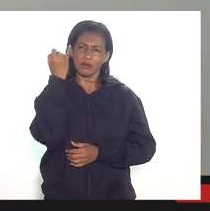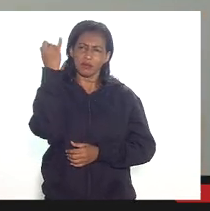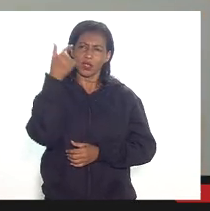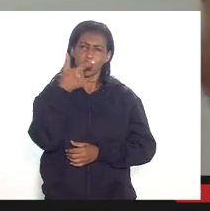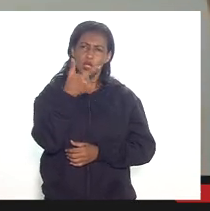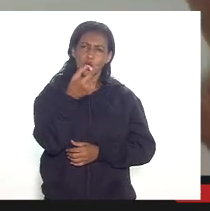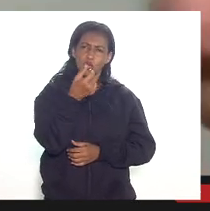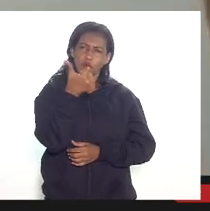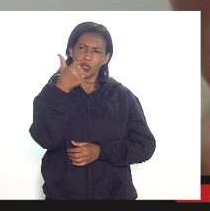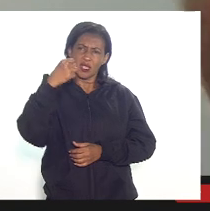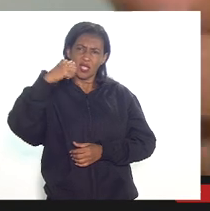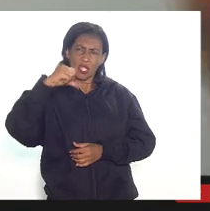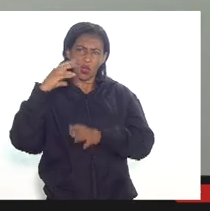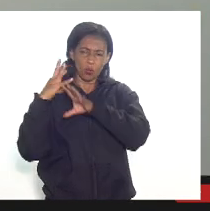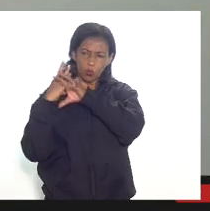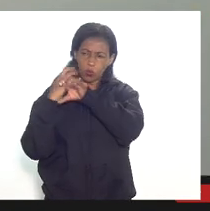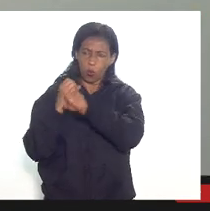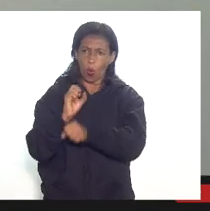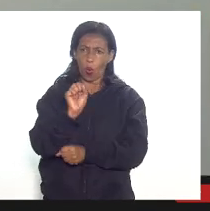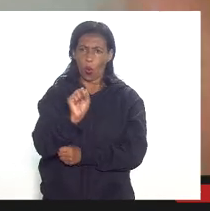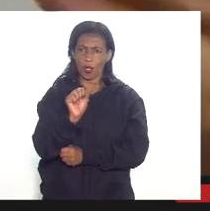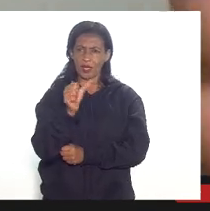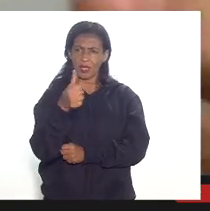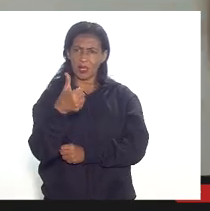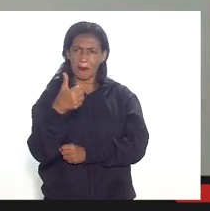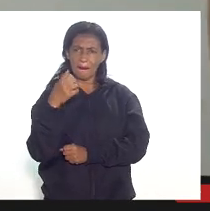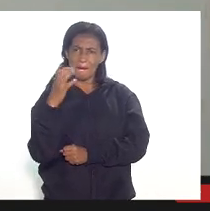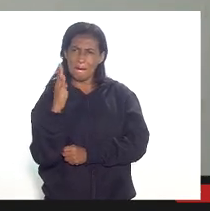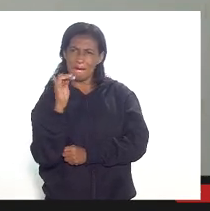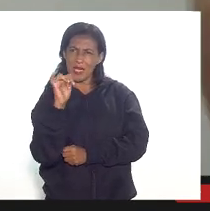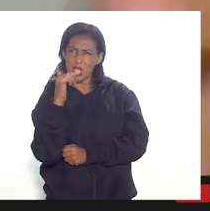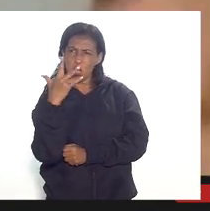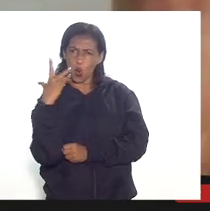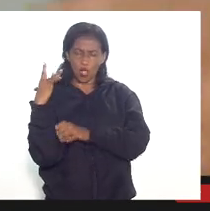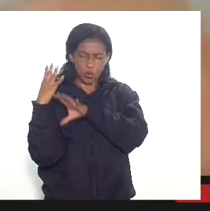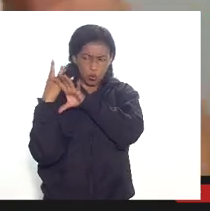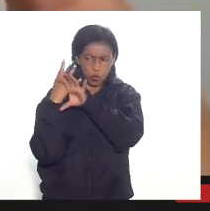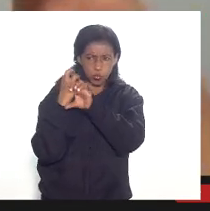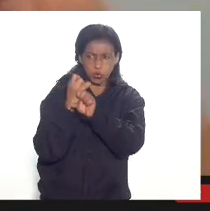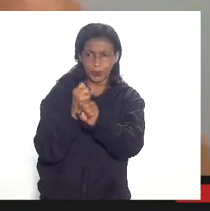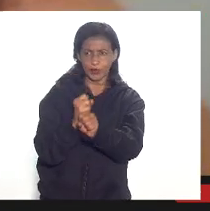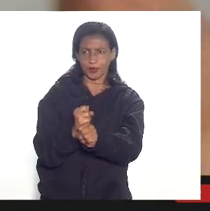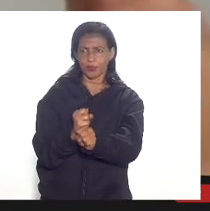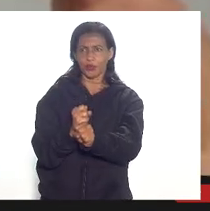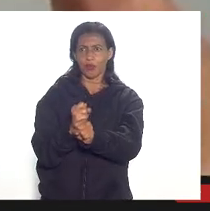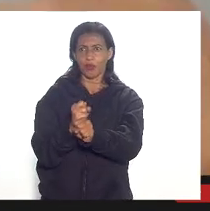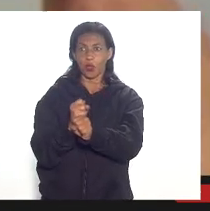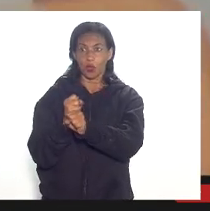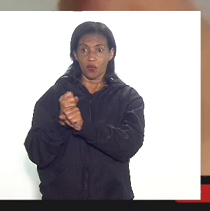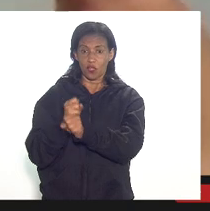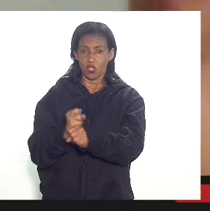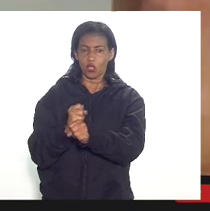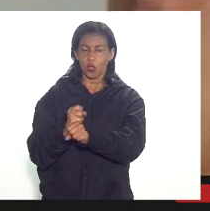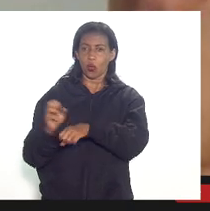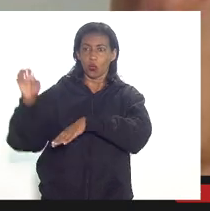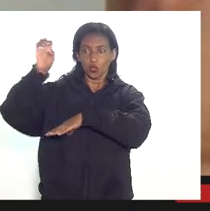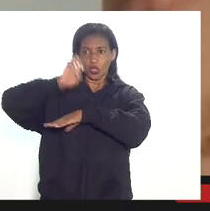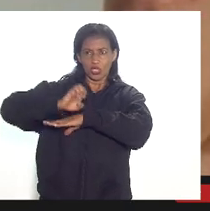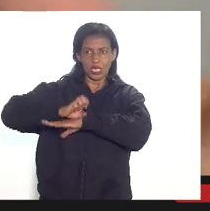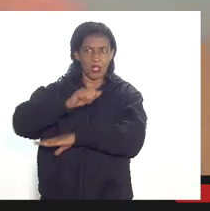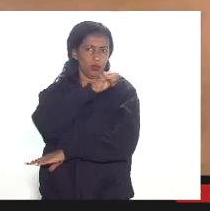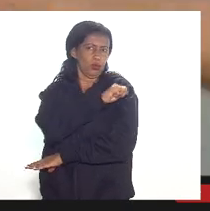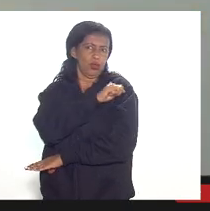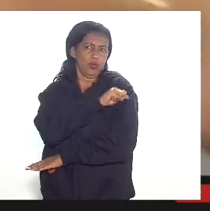2019 foi deduzido 81 bilhões só de dedução o orçamento do estado do Rio de Janeiro foi 72 milhões